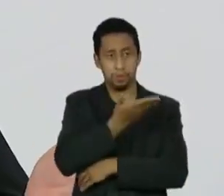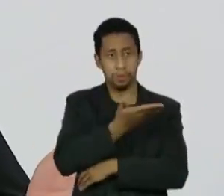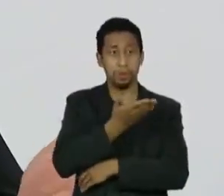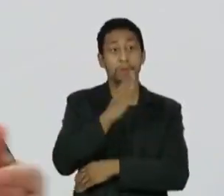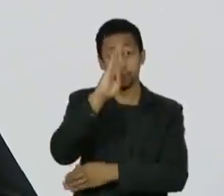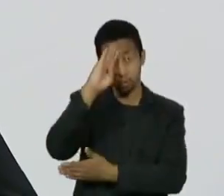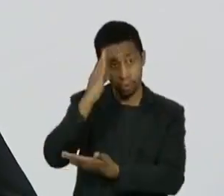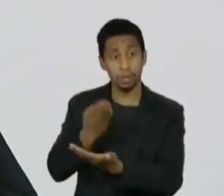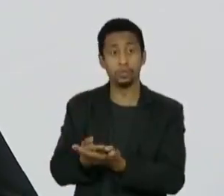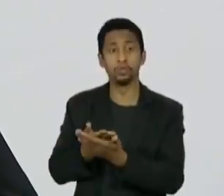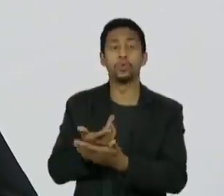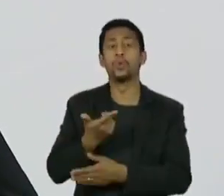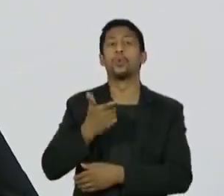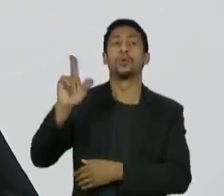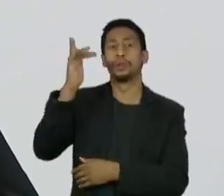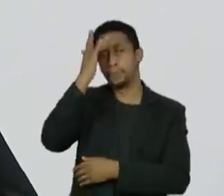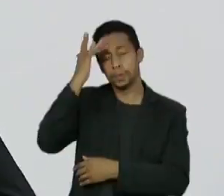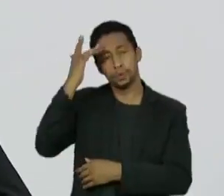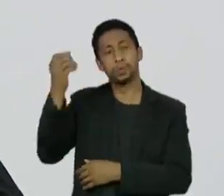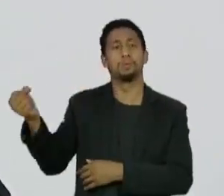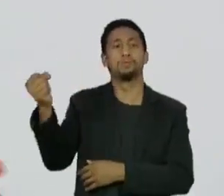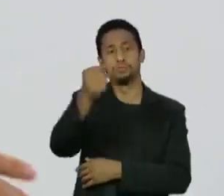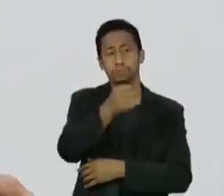acreditando muito na construção de uma terceira via, acho que o Brasil merece.